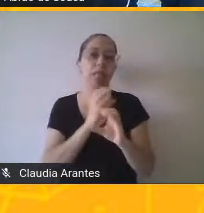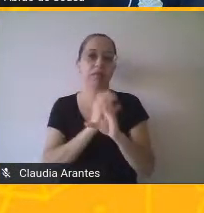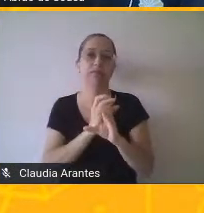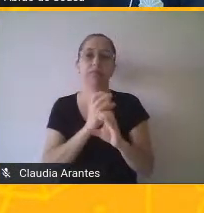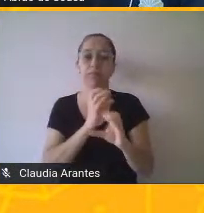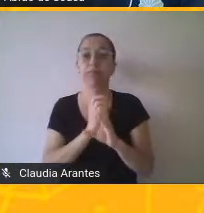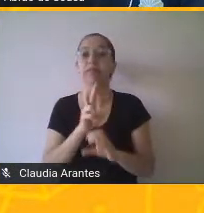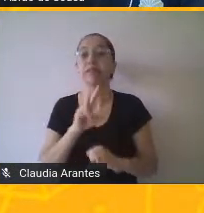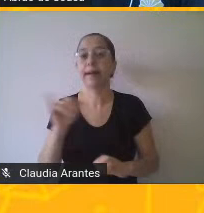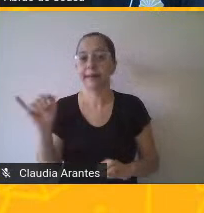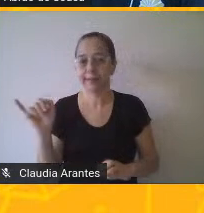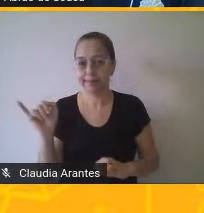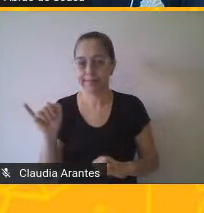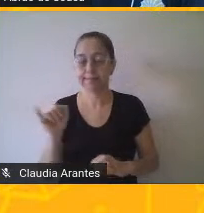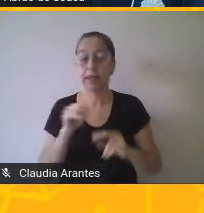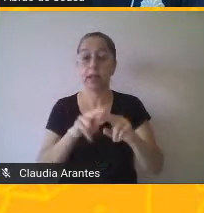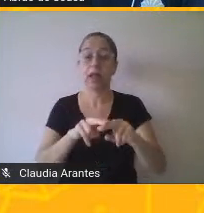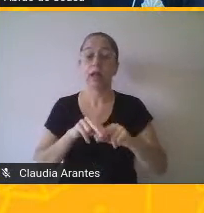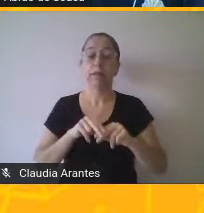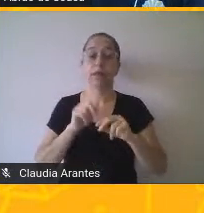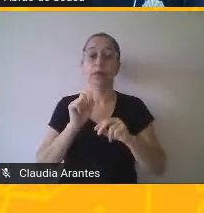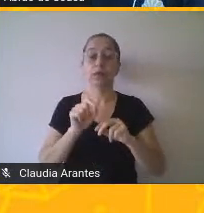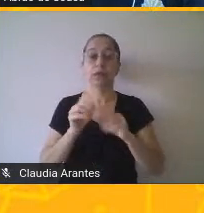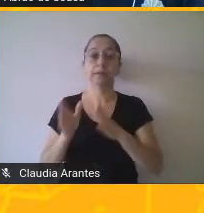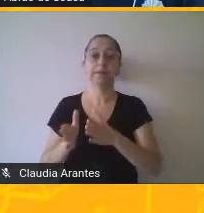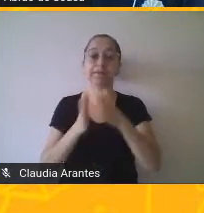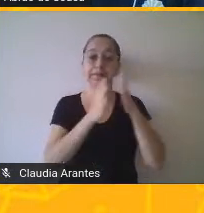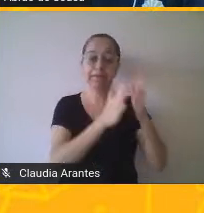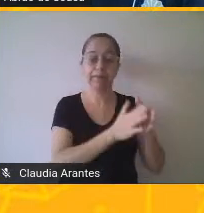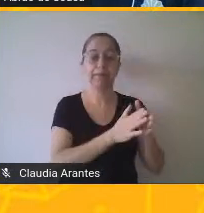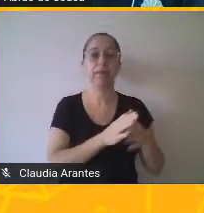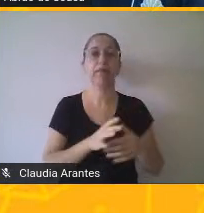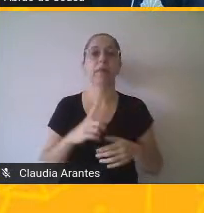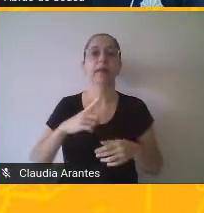Além disso, nós temos também a mensagem.